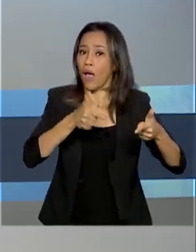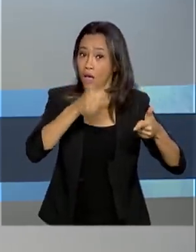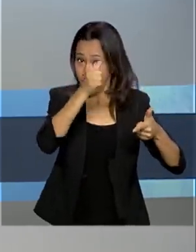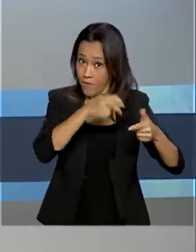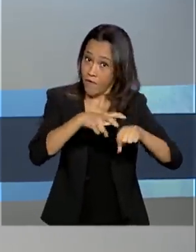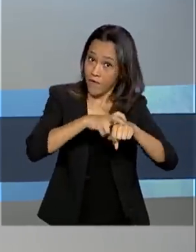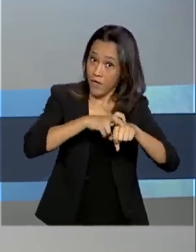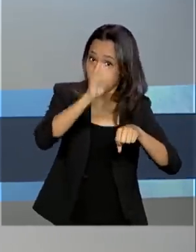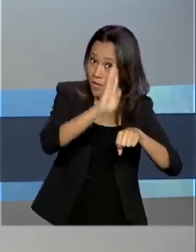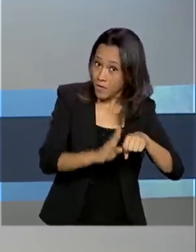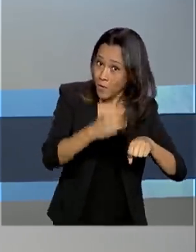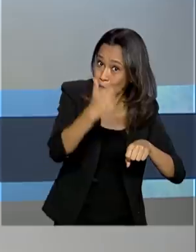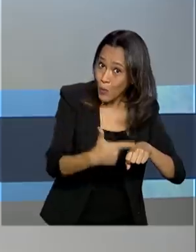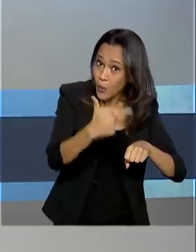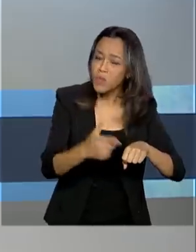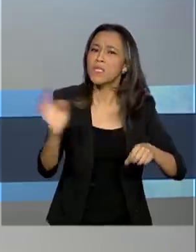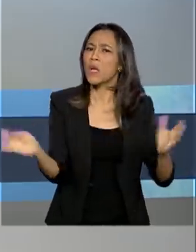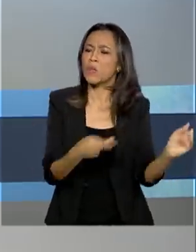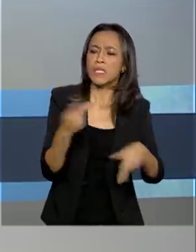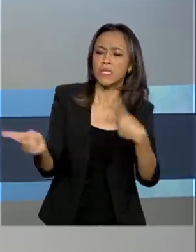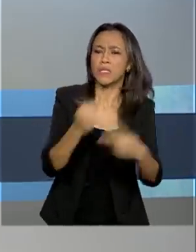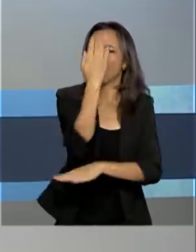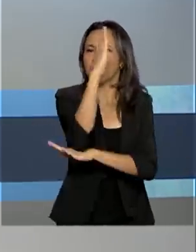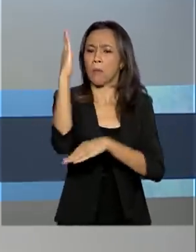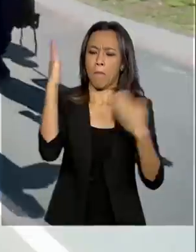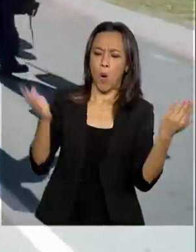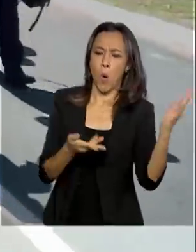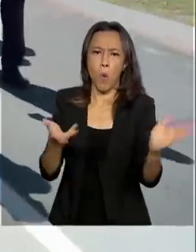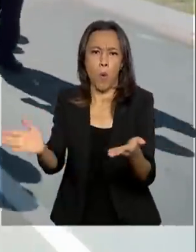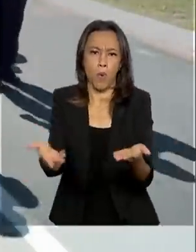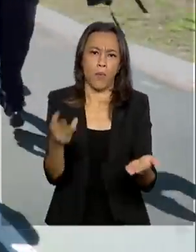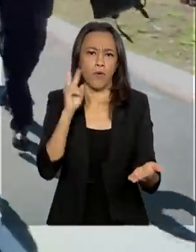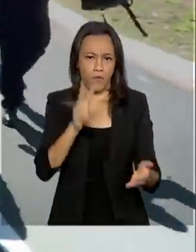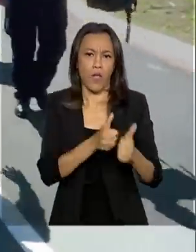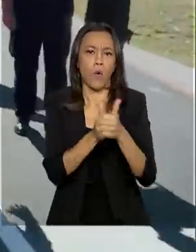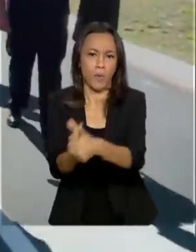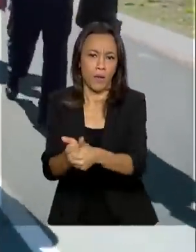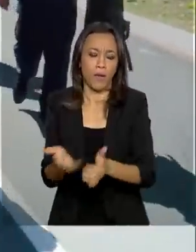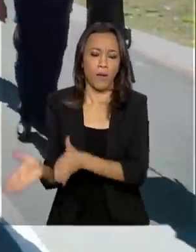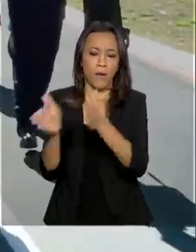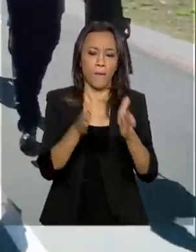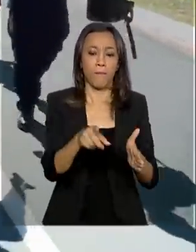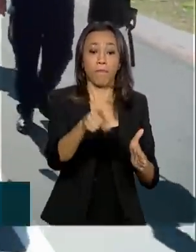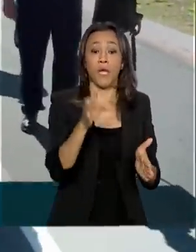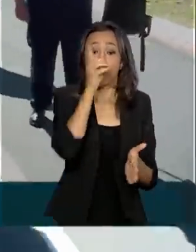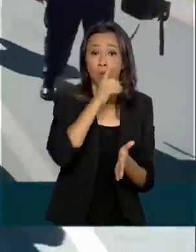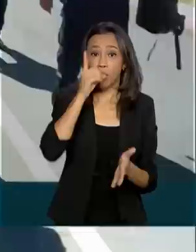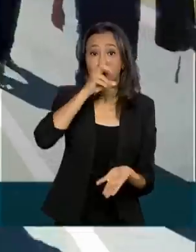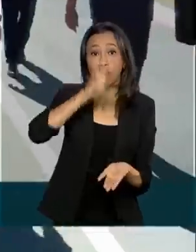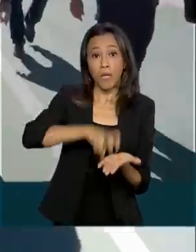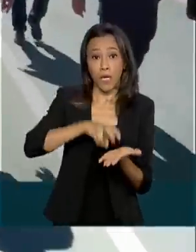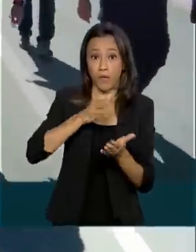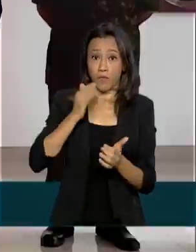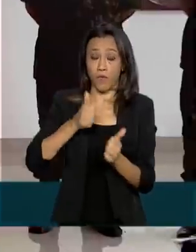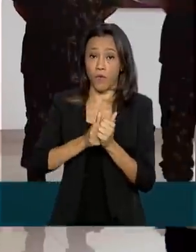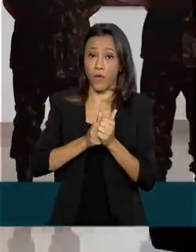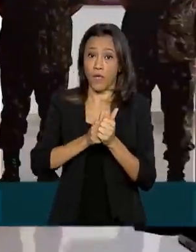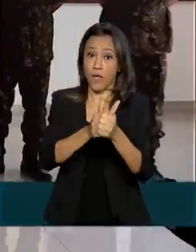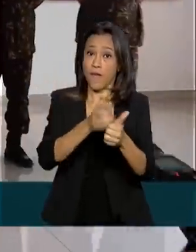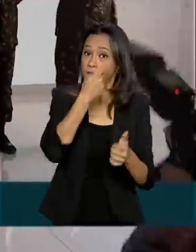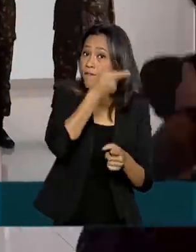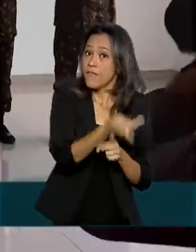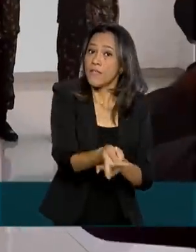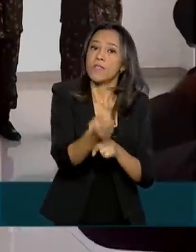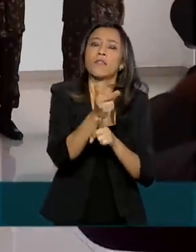e ilícitos cometidos em toda a região. No domingo pela manhã, o vice-presidente visitou Cuiabá, onde está